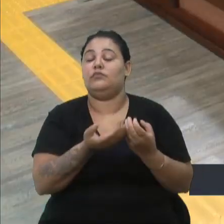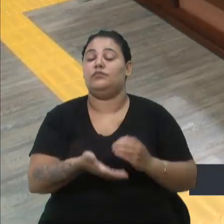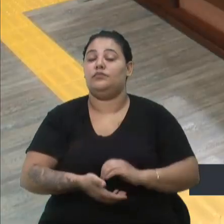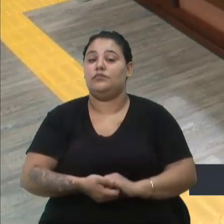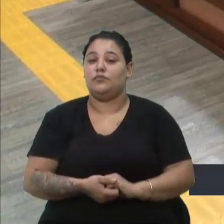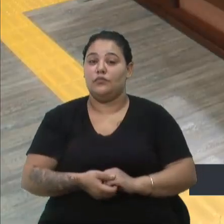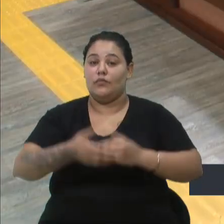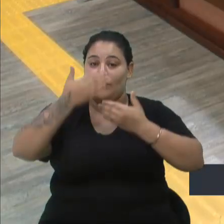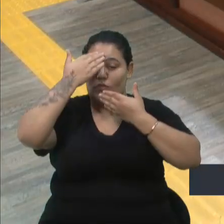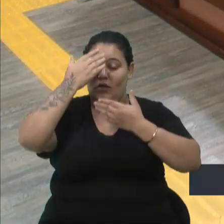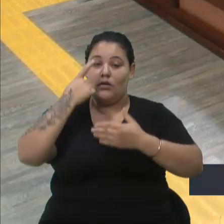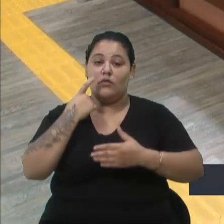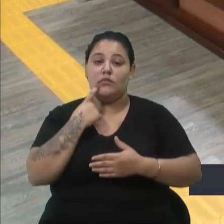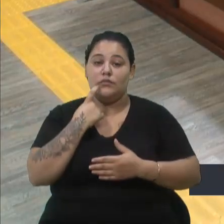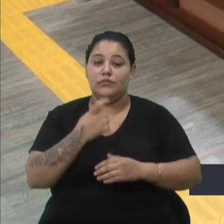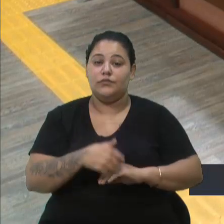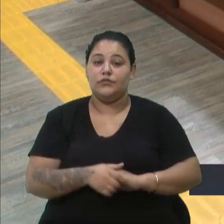Obrigado, Rose. Para declarar o voto, Fiusa. voto, Fiusa.